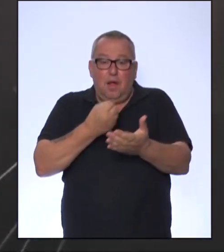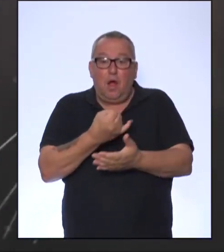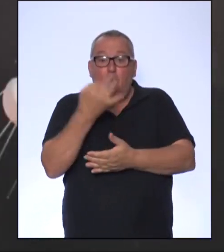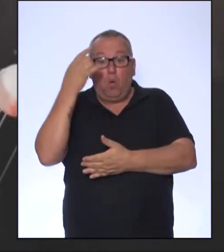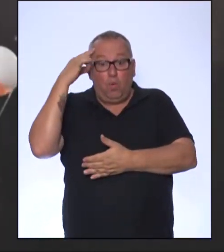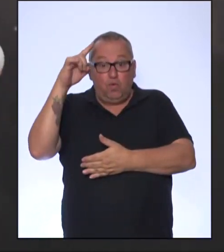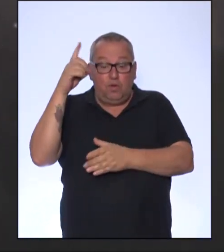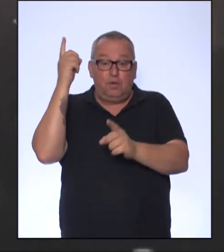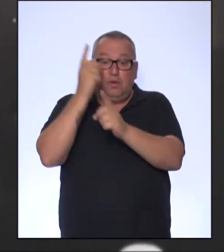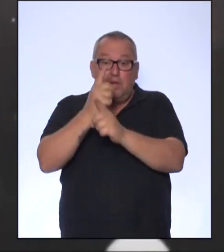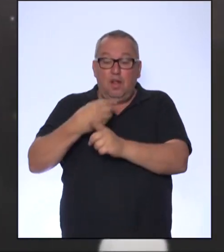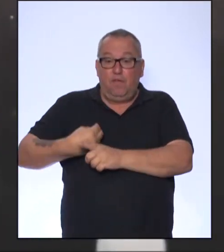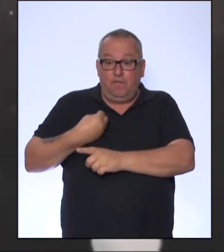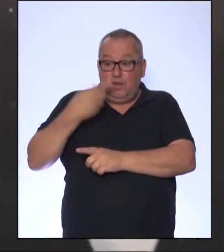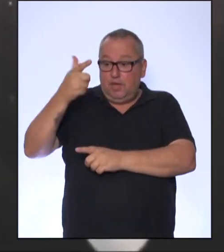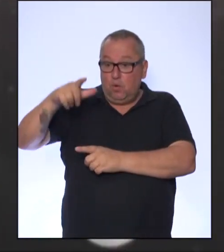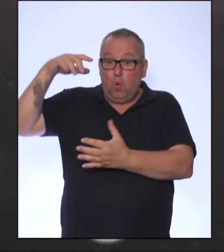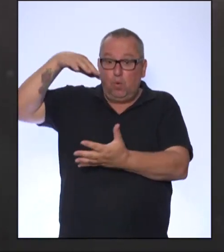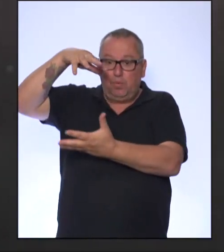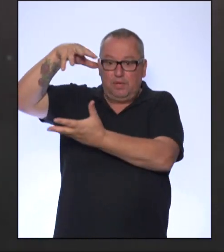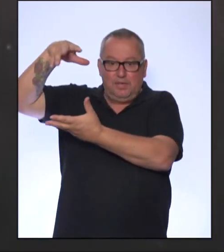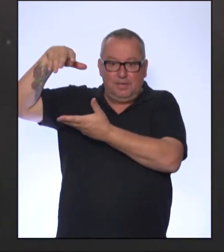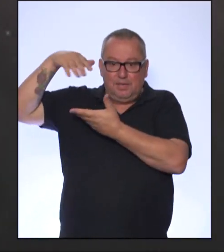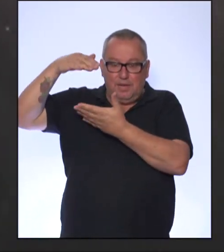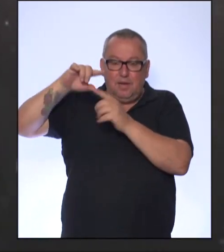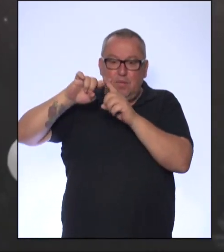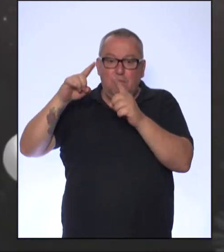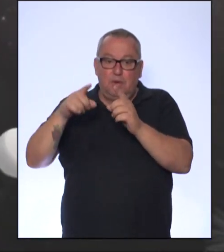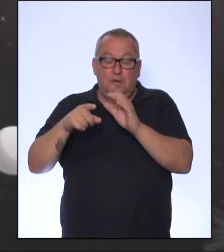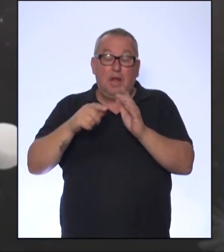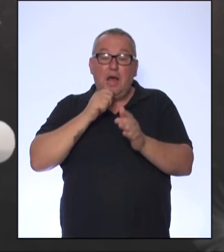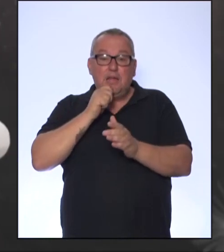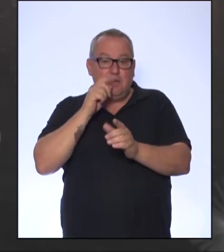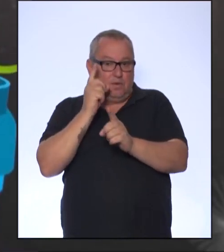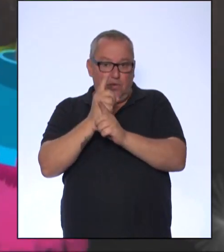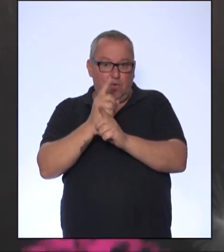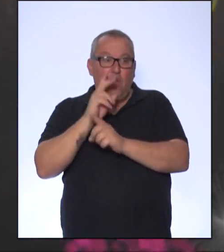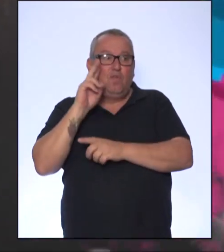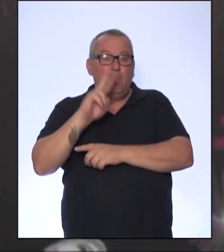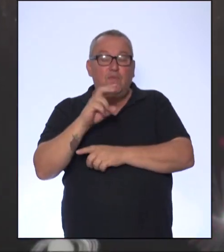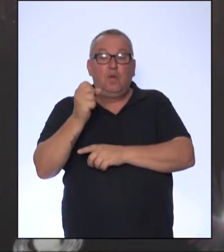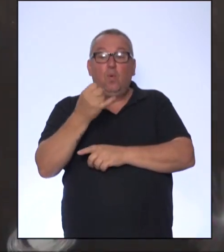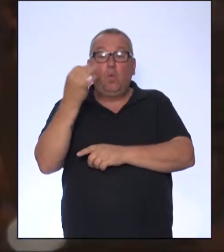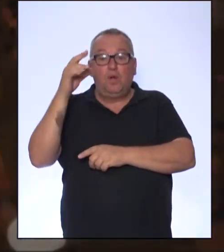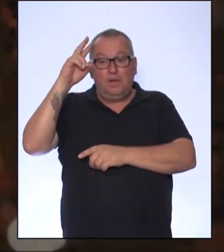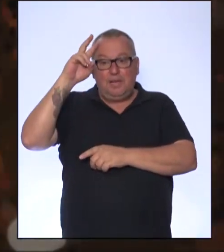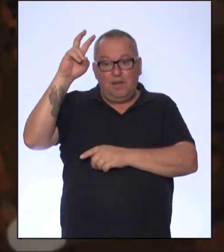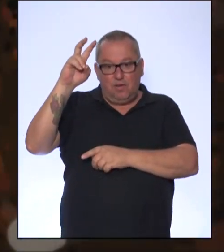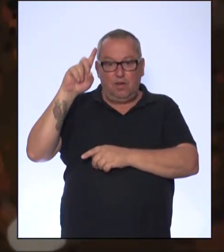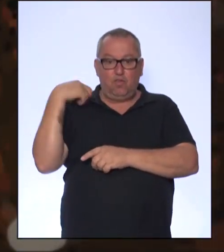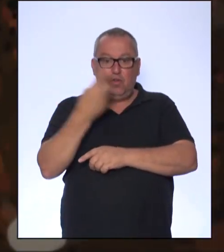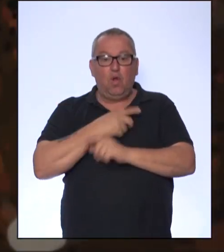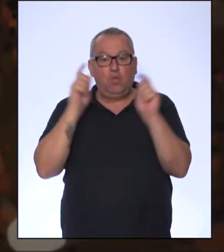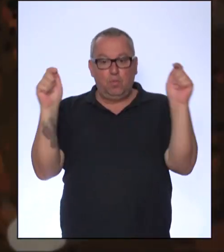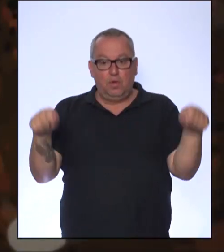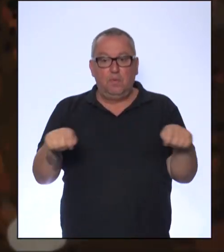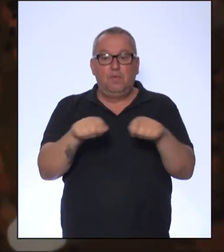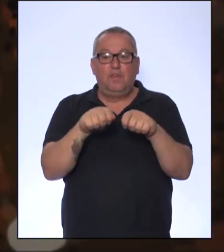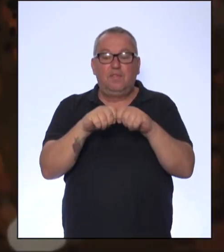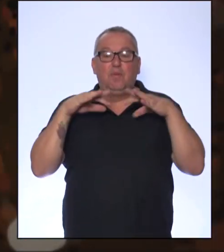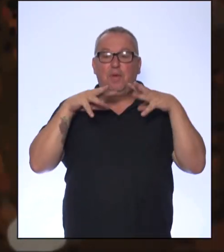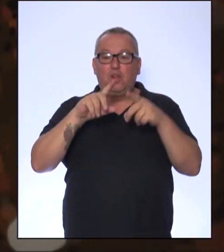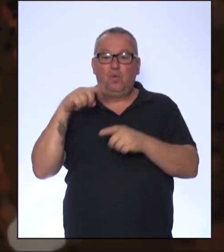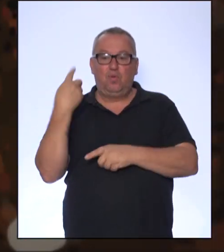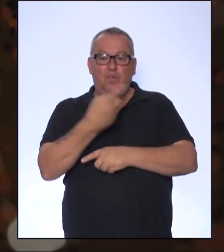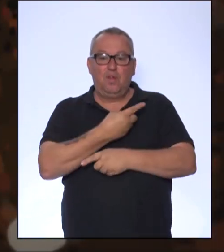encontraremos vida inteligente em outros planetas. Enquanto isso, vamos ver o quanto de inteligente podemos fazer para todos nós na